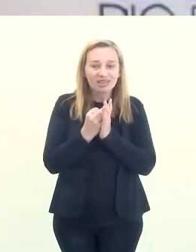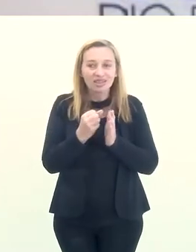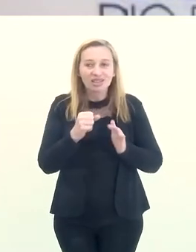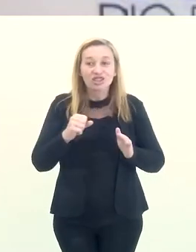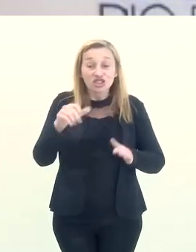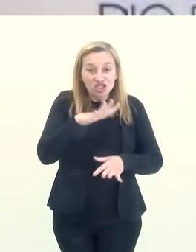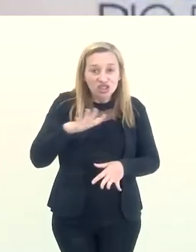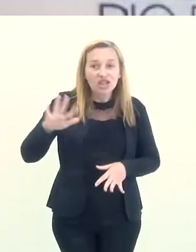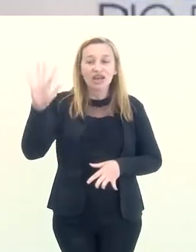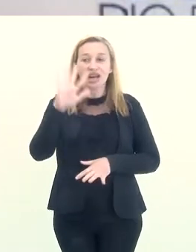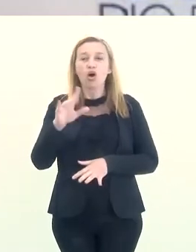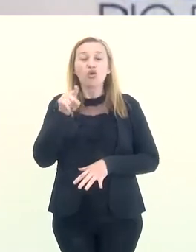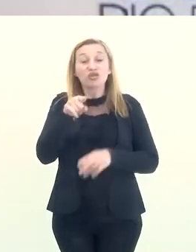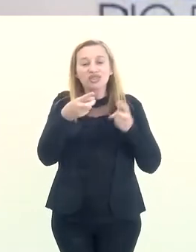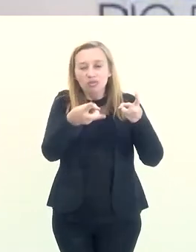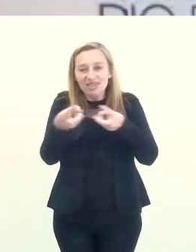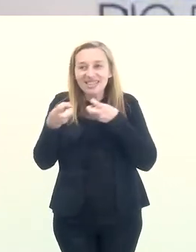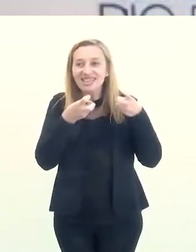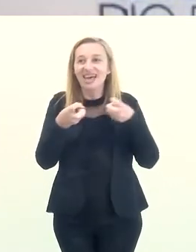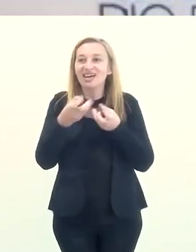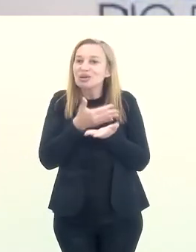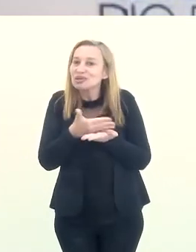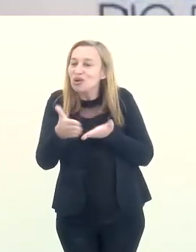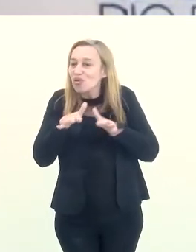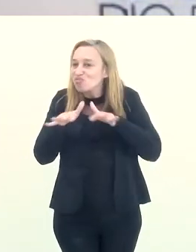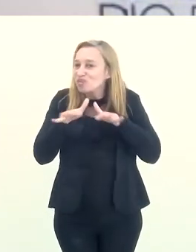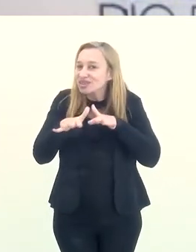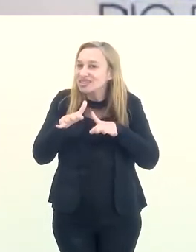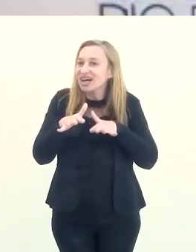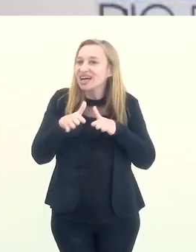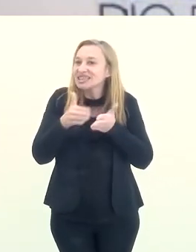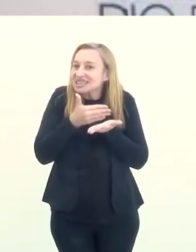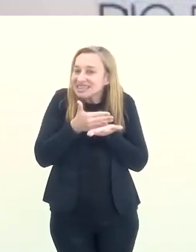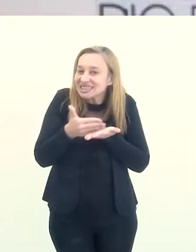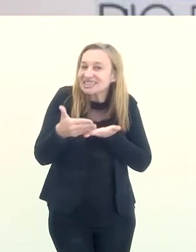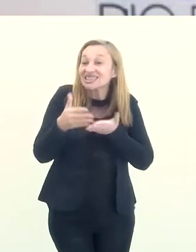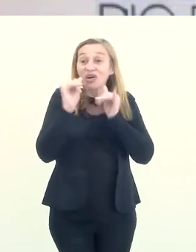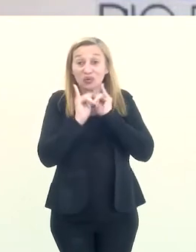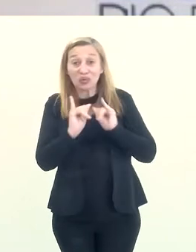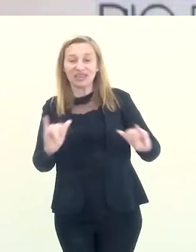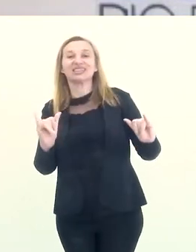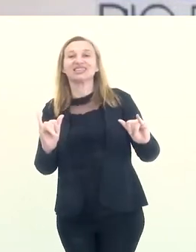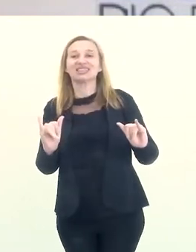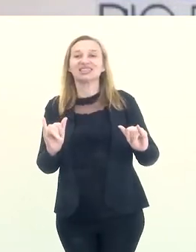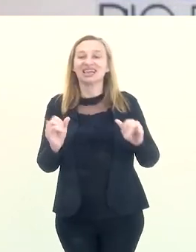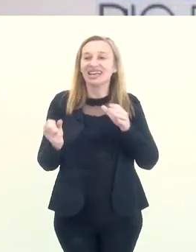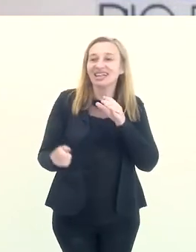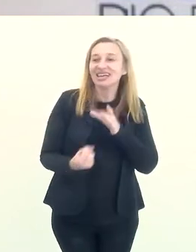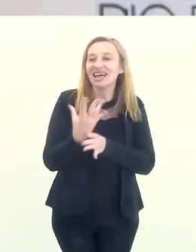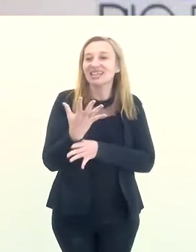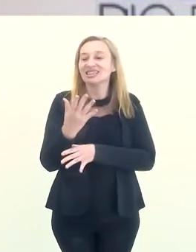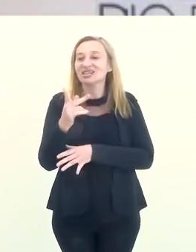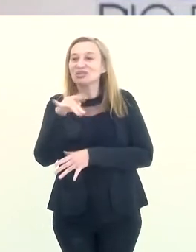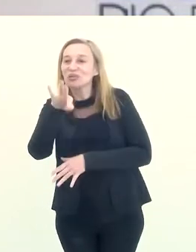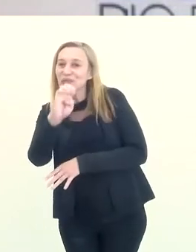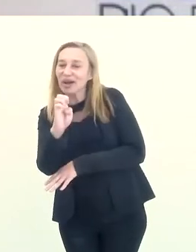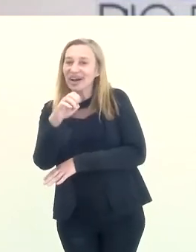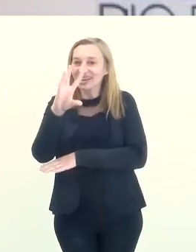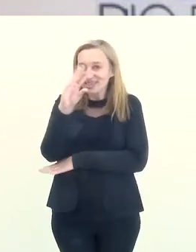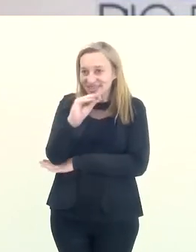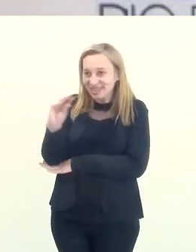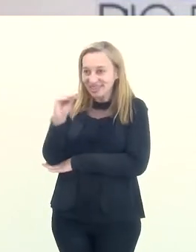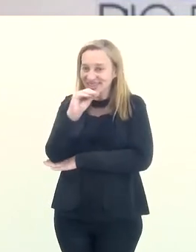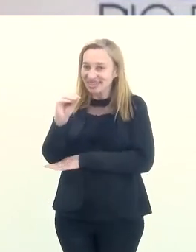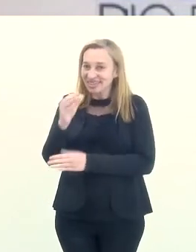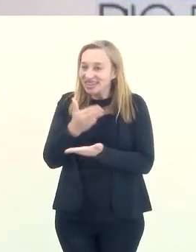um impacto para a região como um todo. O que você já observa que começou a se movimentar a partir desse anúncio da construção do parque,